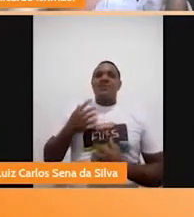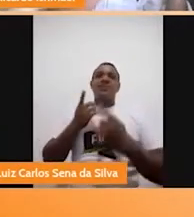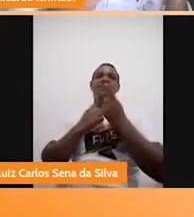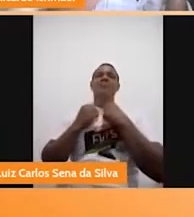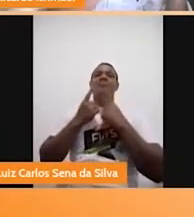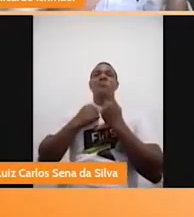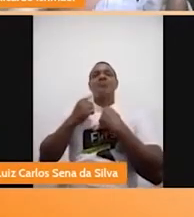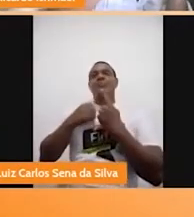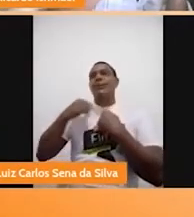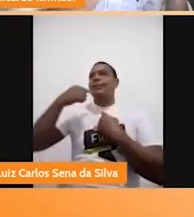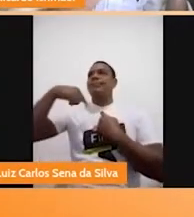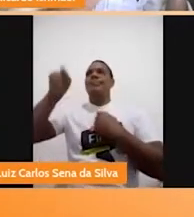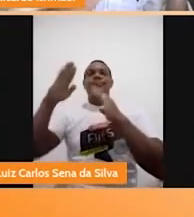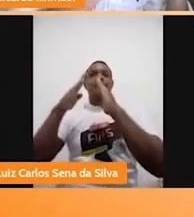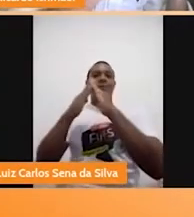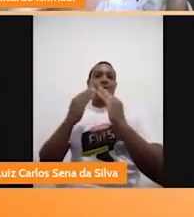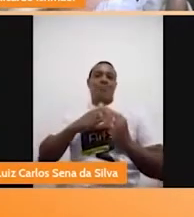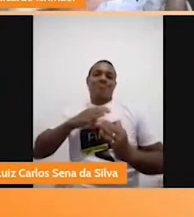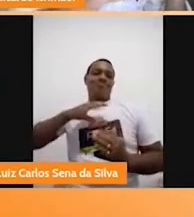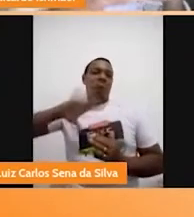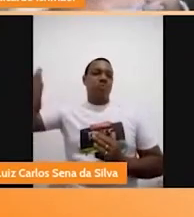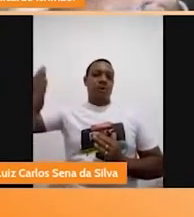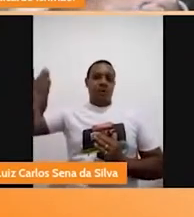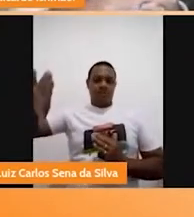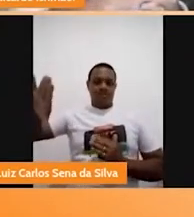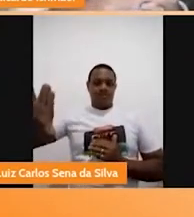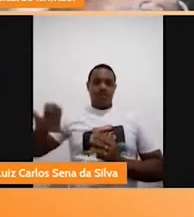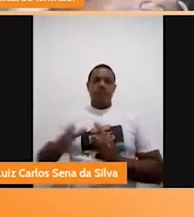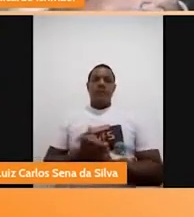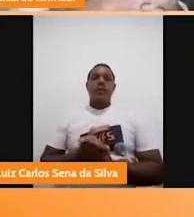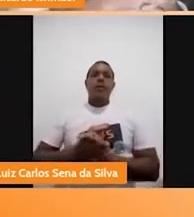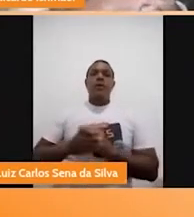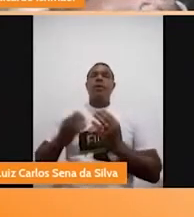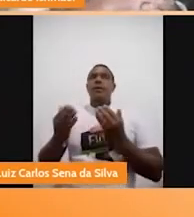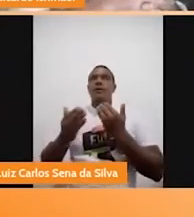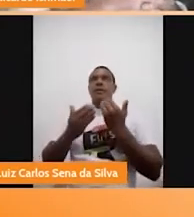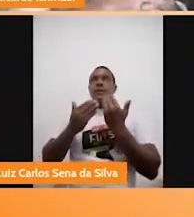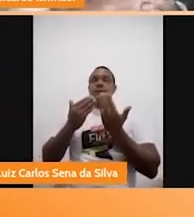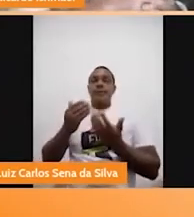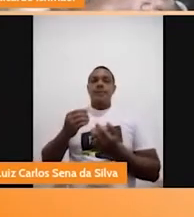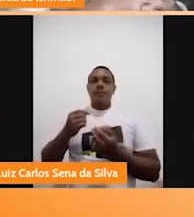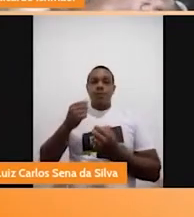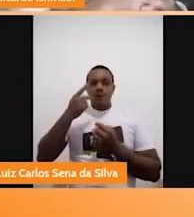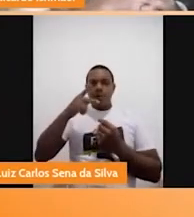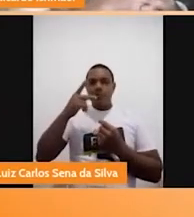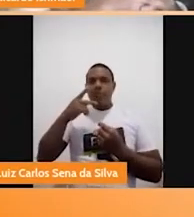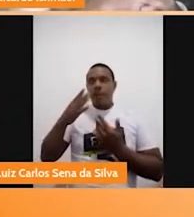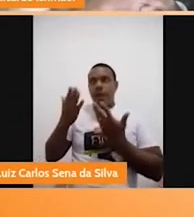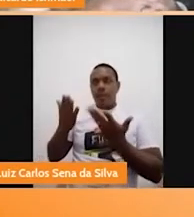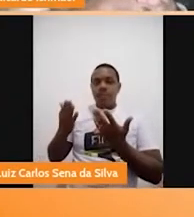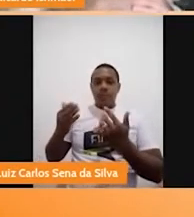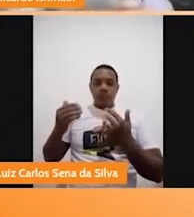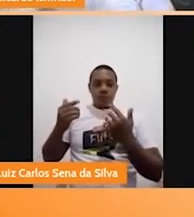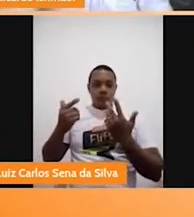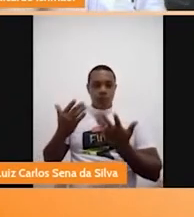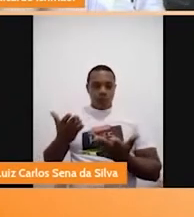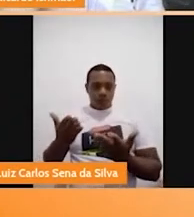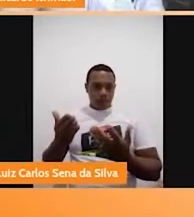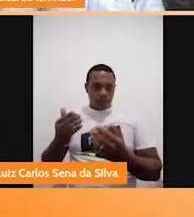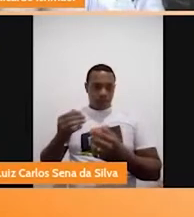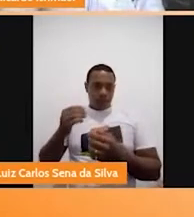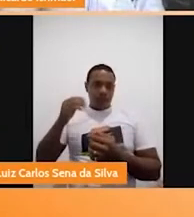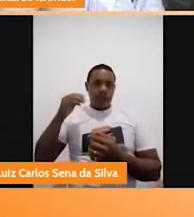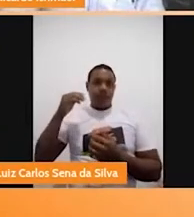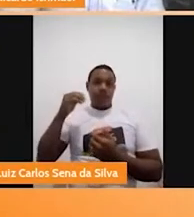que não querer mais ir para a escola. Eu queria falar um pouco, assim, de quando você fala da Lala, que é essa criança negra.